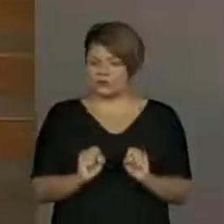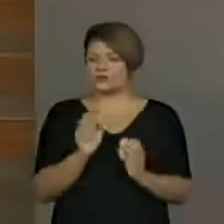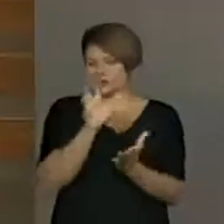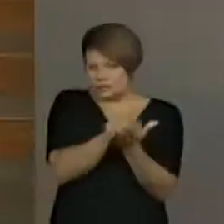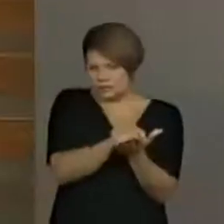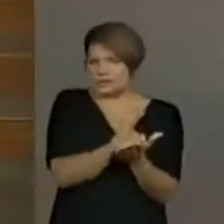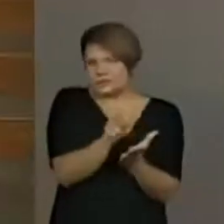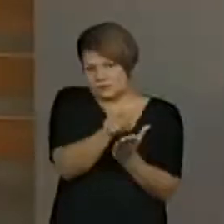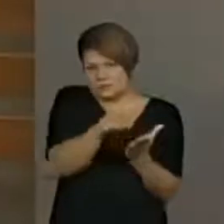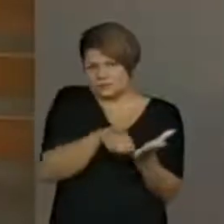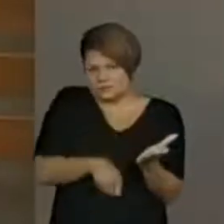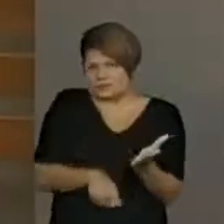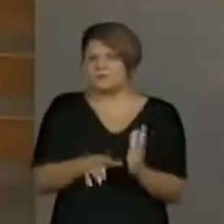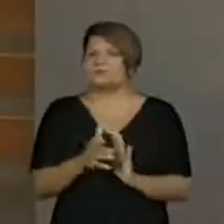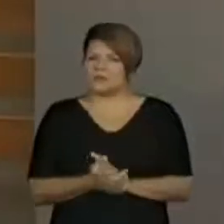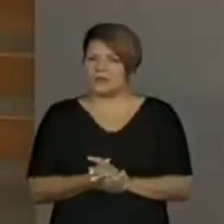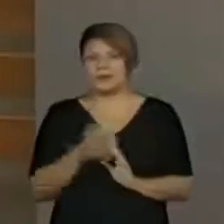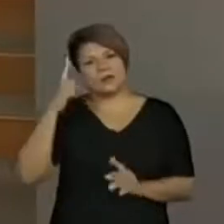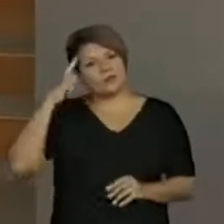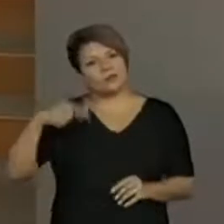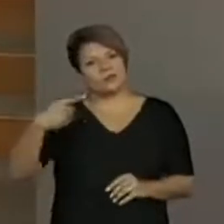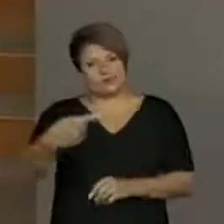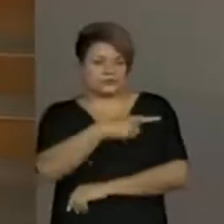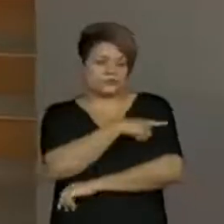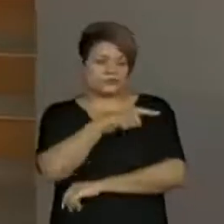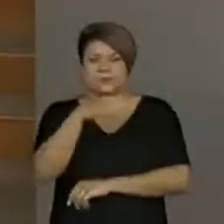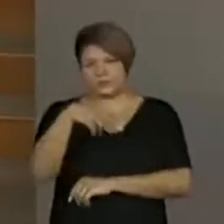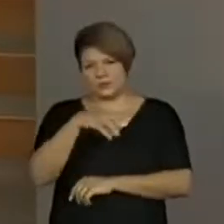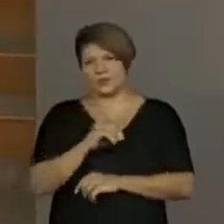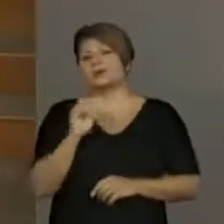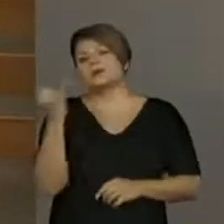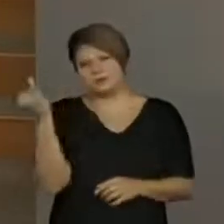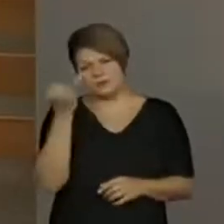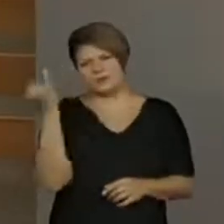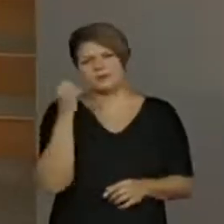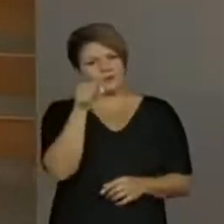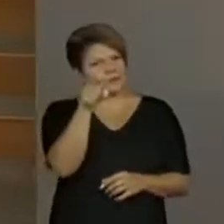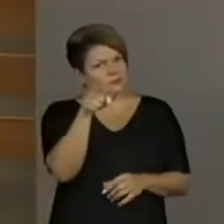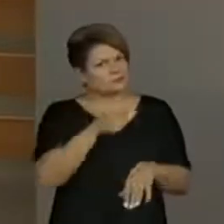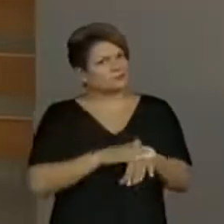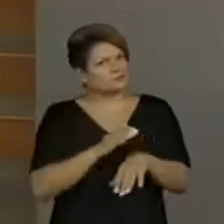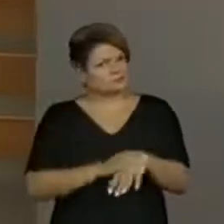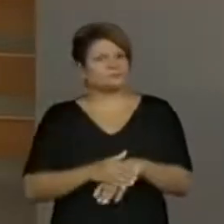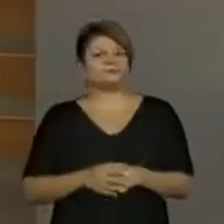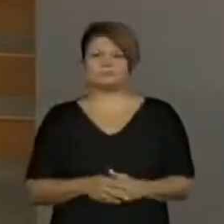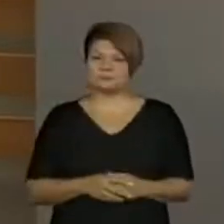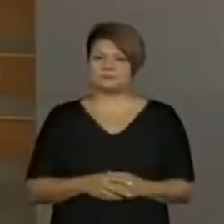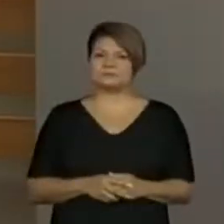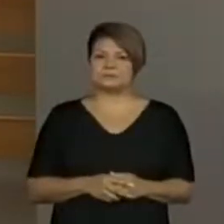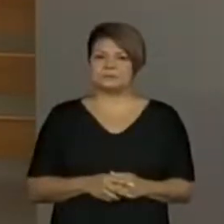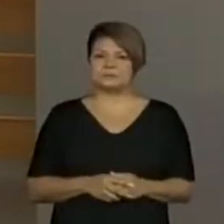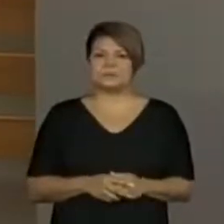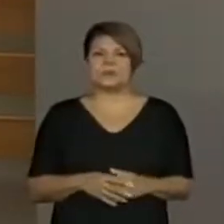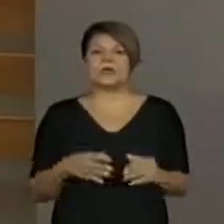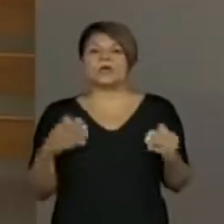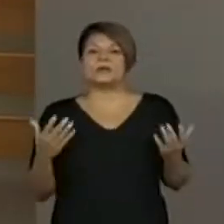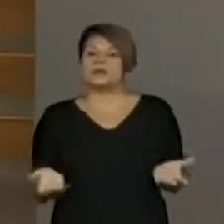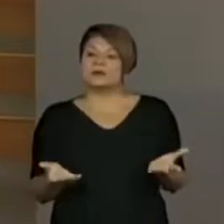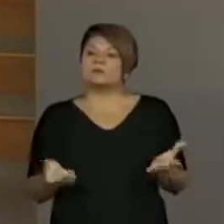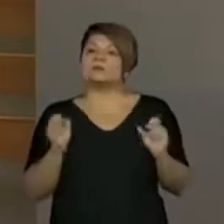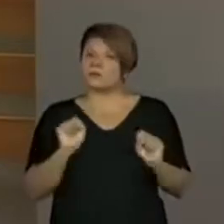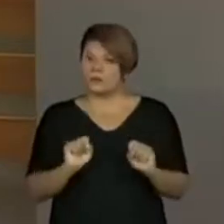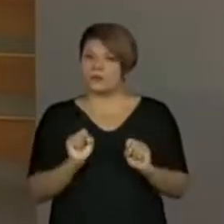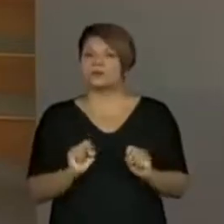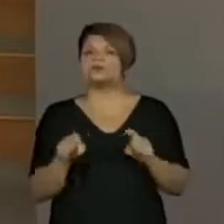registro que a gente sempre faz, que é uma rotina de primeiro ano, que é super importante para vocês. E a gente pode também